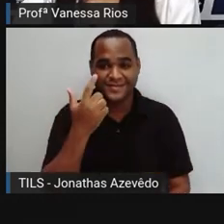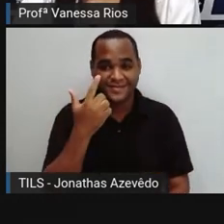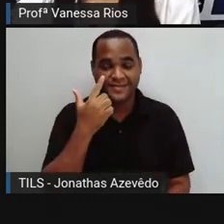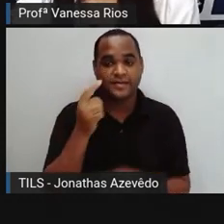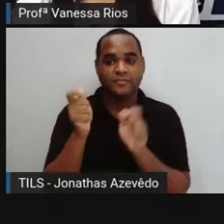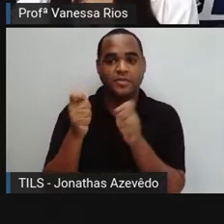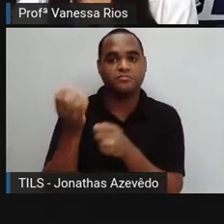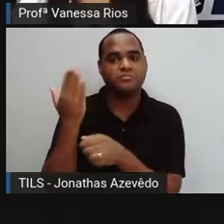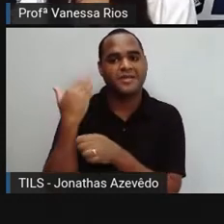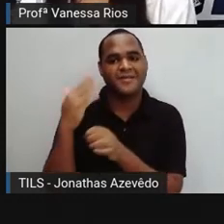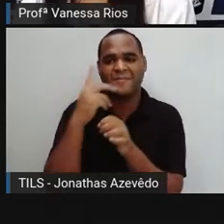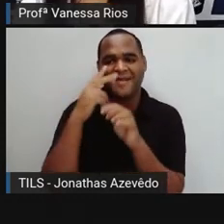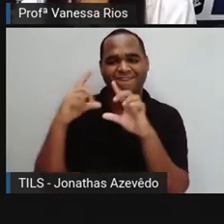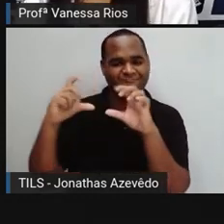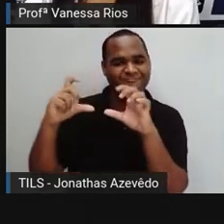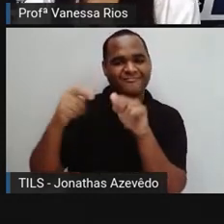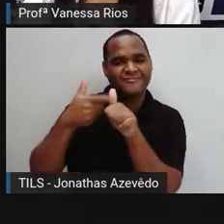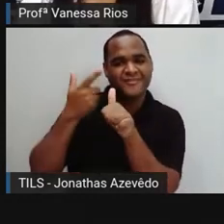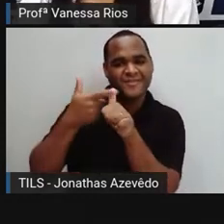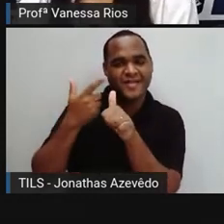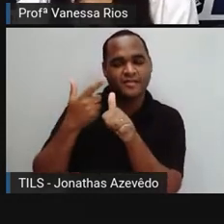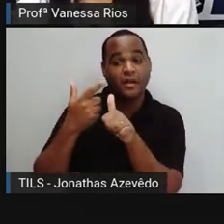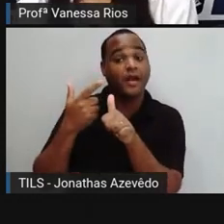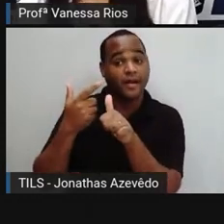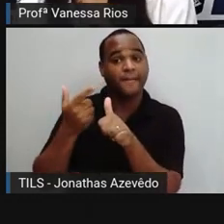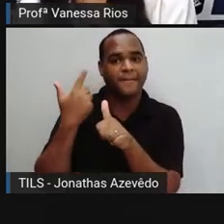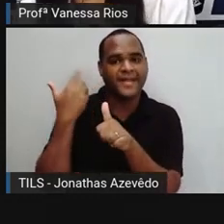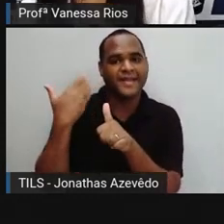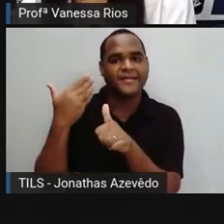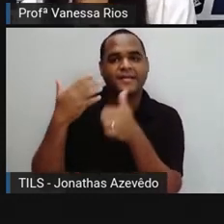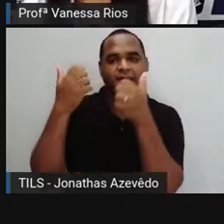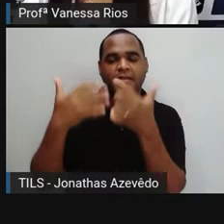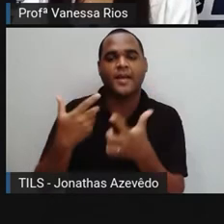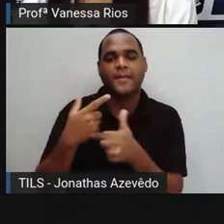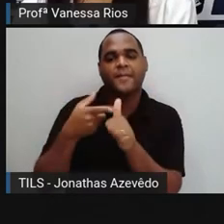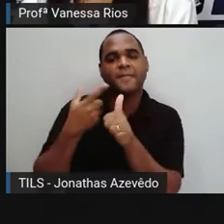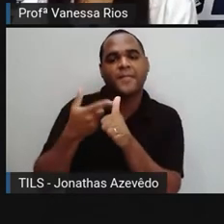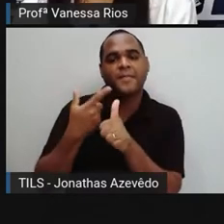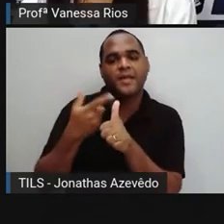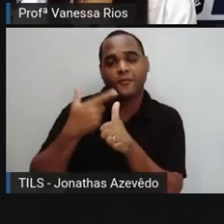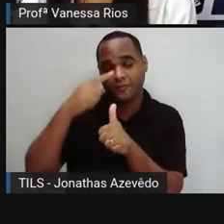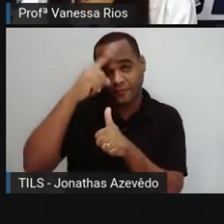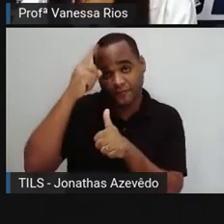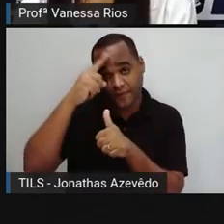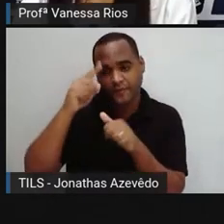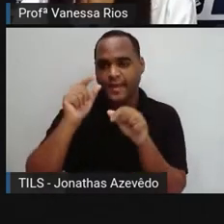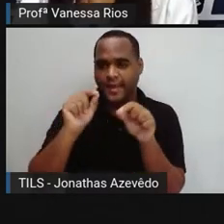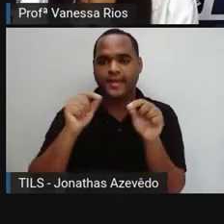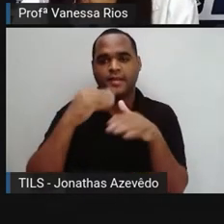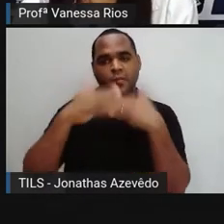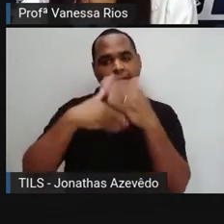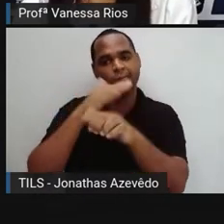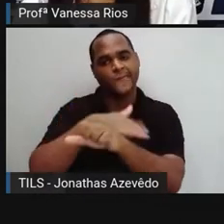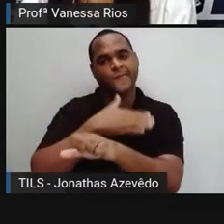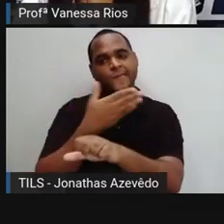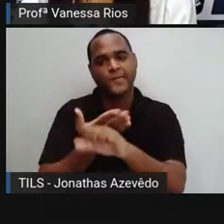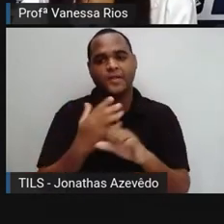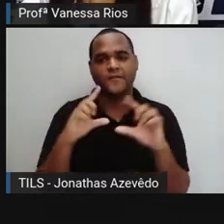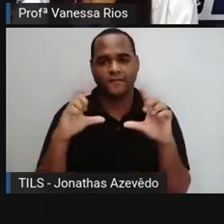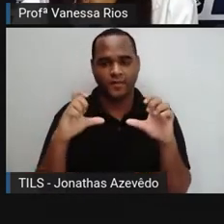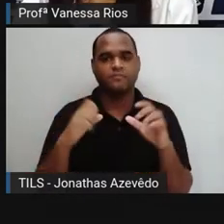primeira câmera fotográfica, ou entre os primeiros inventos para se chegar à fotografia. Então, o